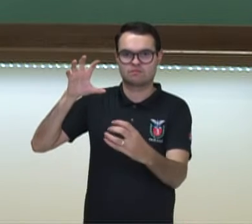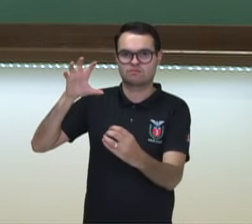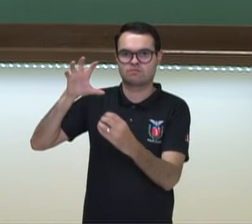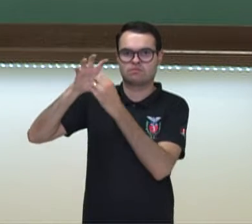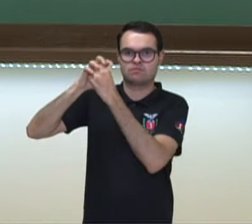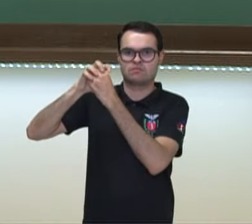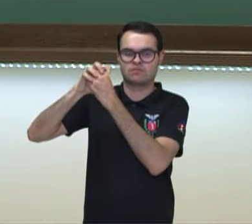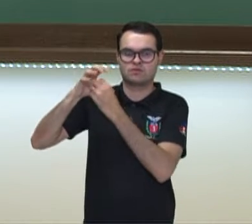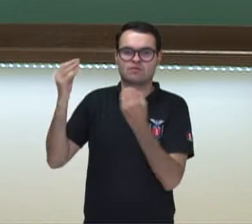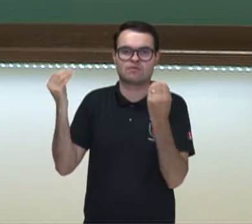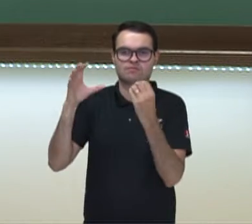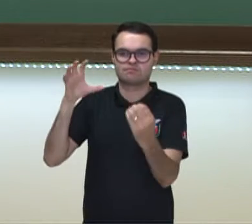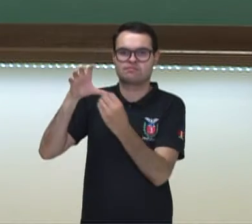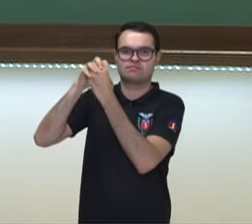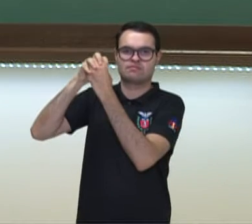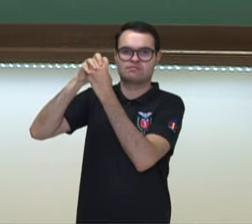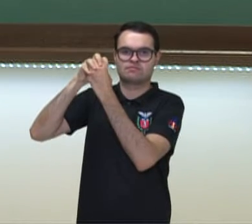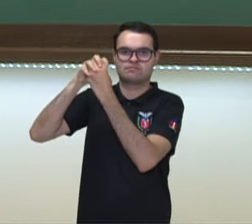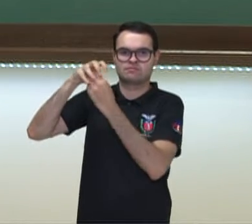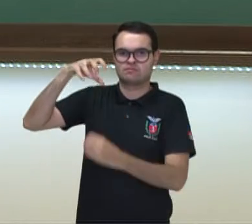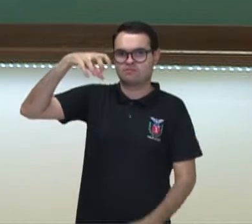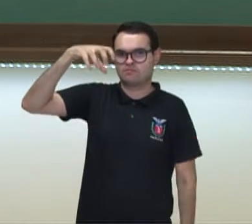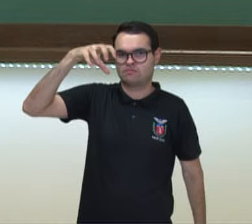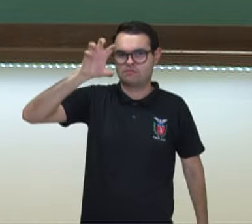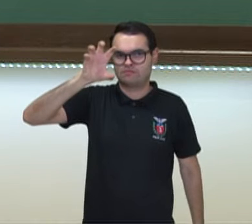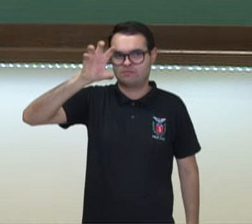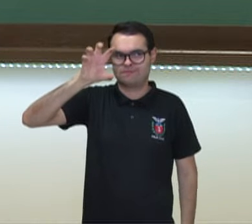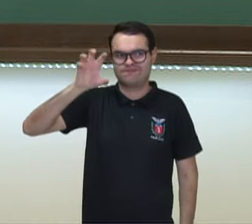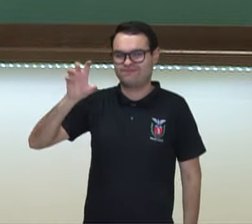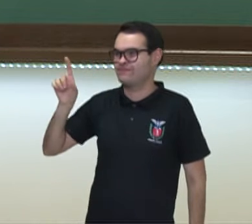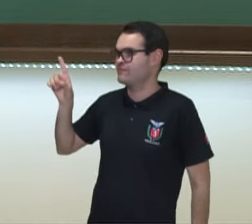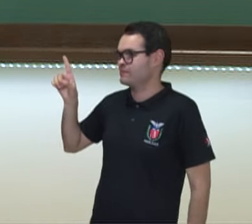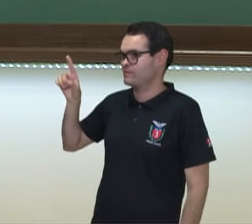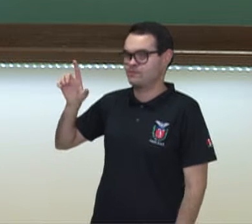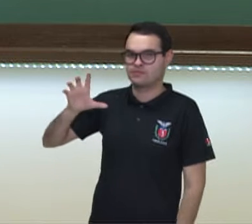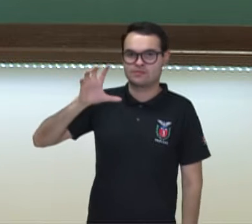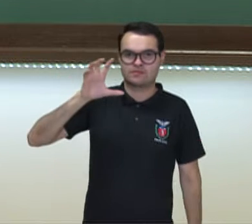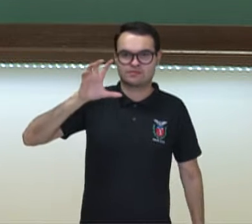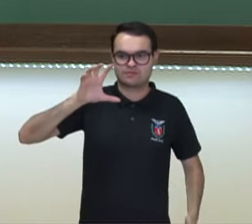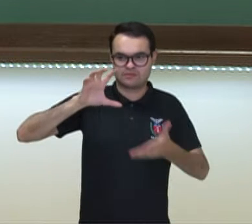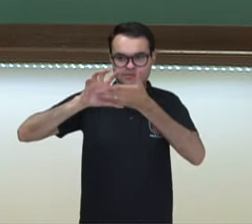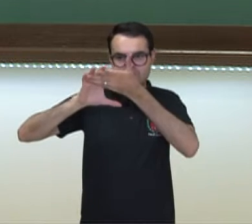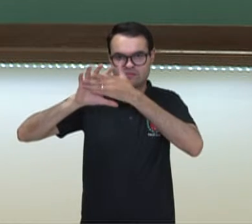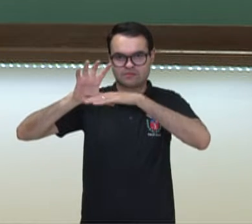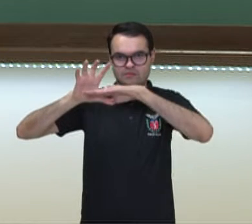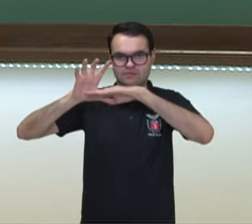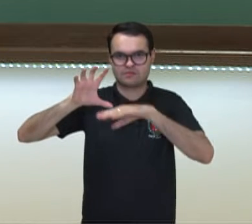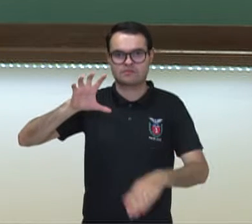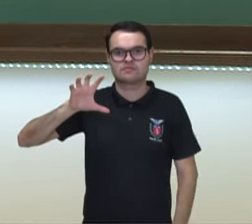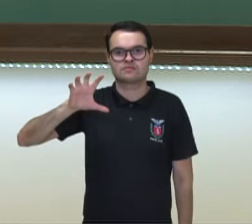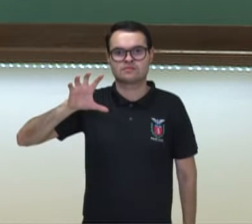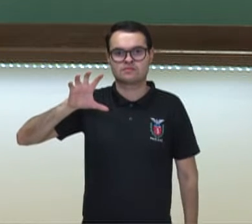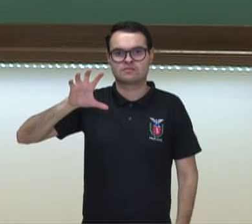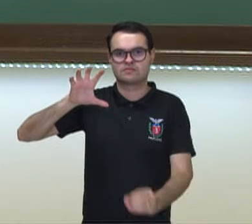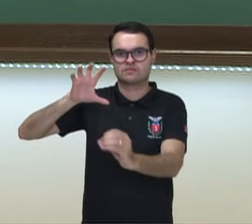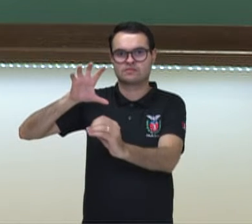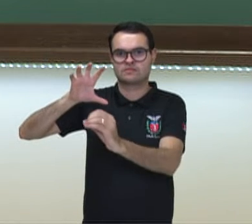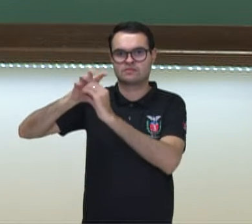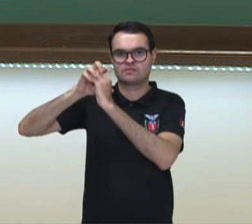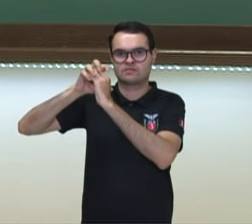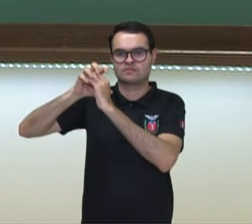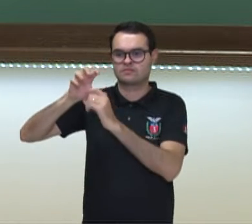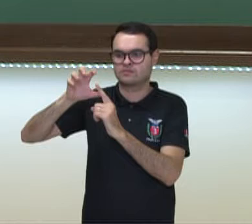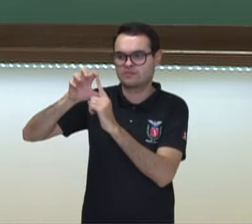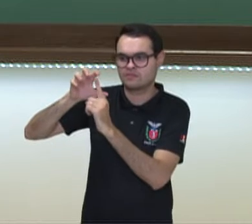bola. Como que a gente tem que fazer? Tem que fazer uma garrinha, assim, deixar mais ou menos côncova a mão e segurar com as